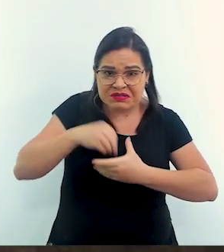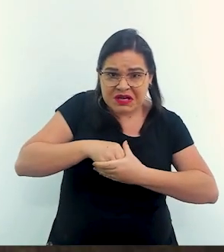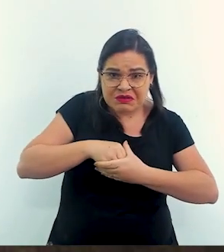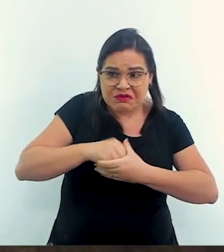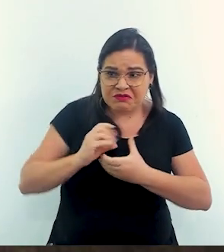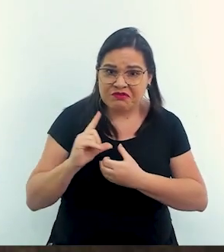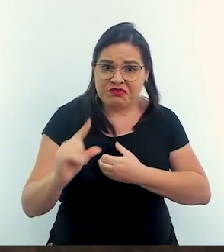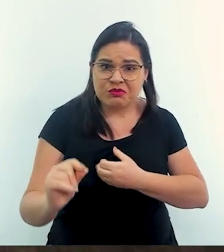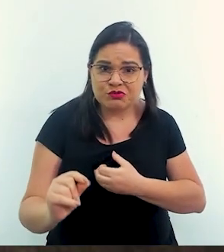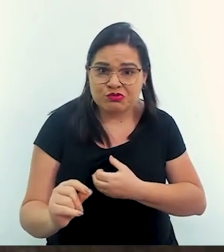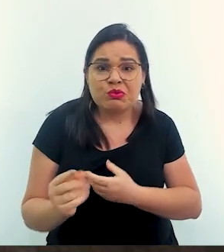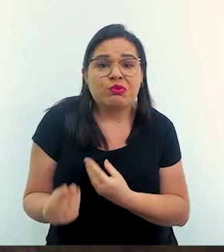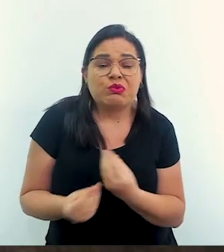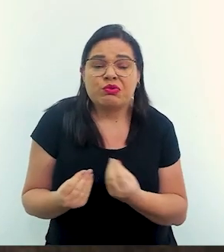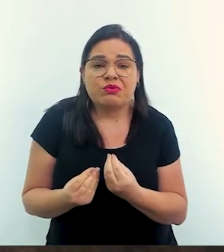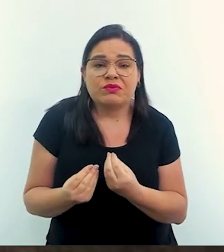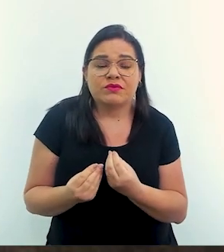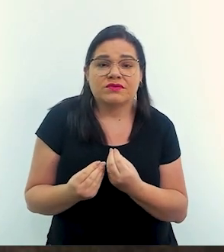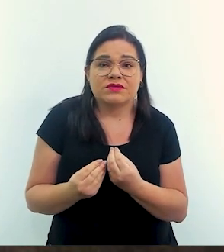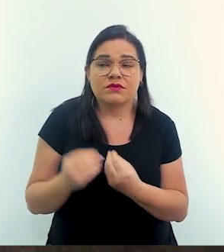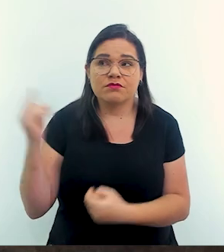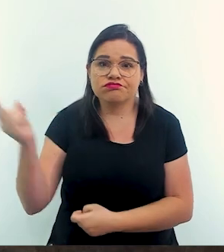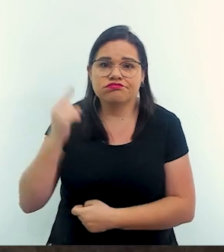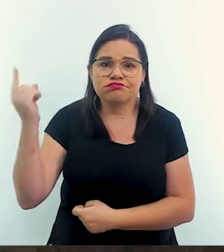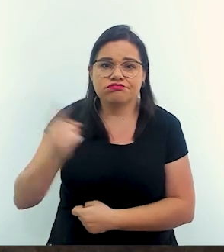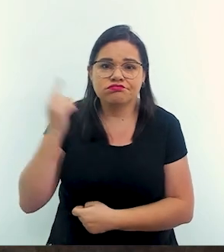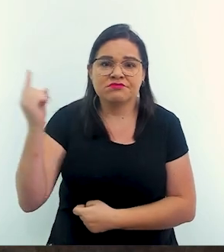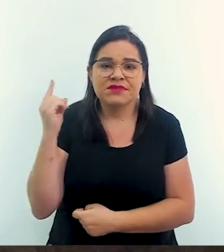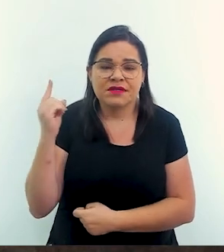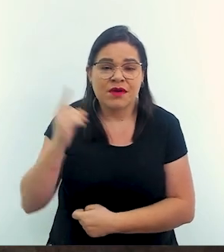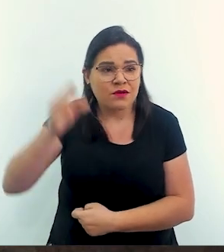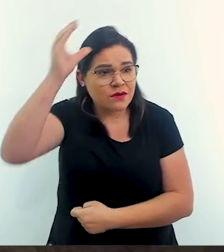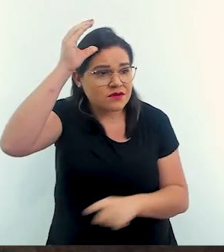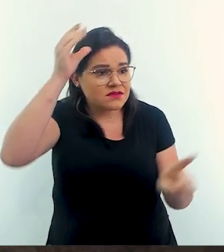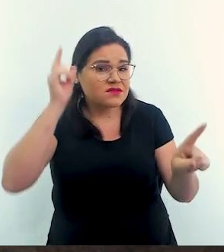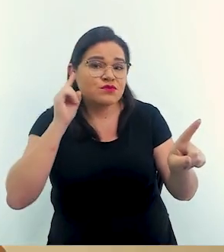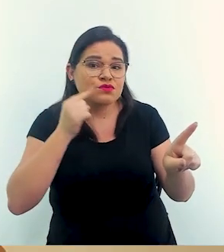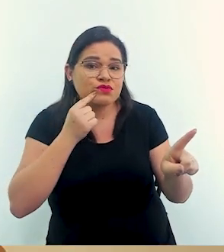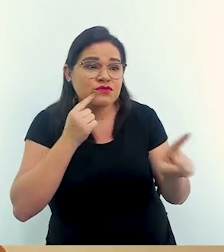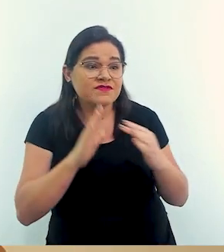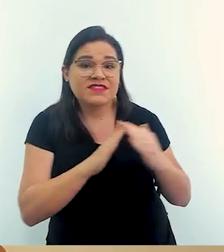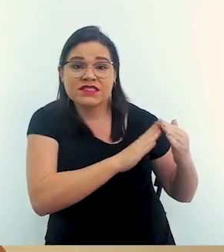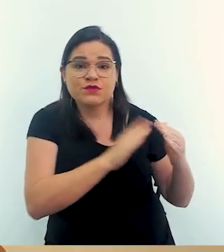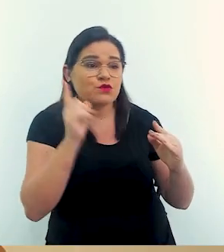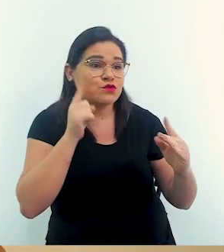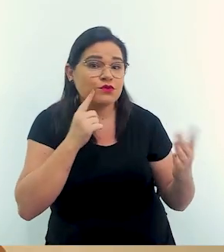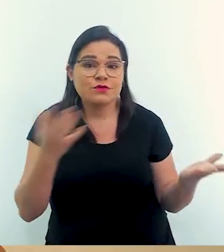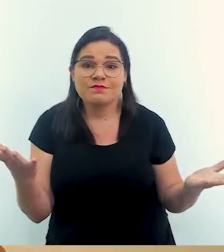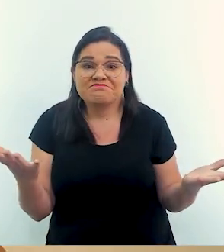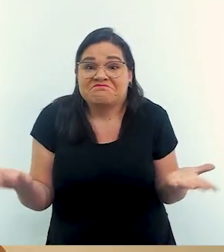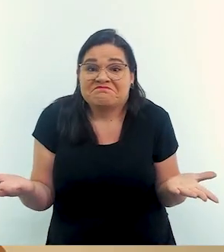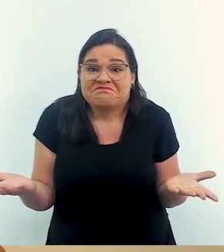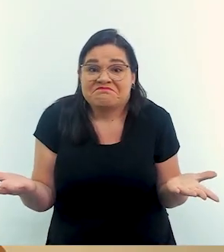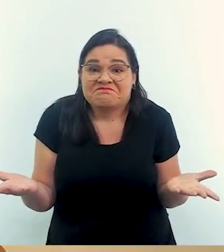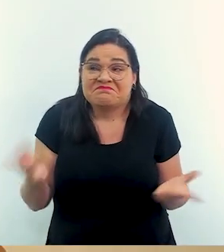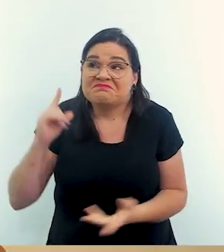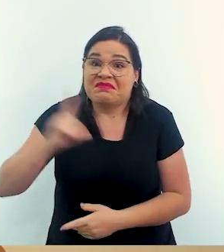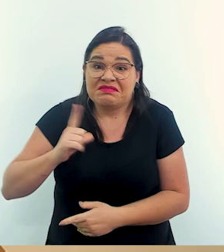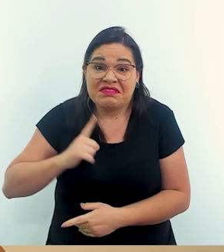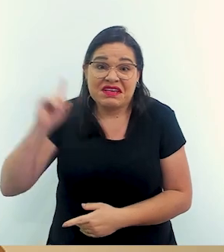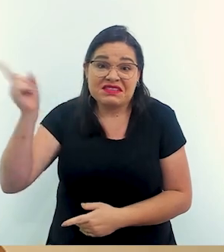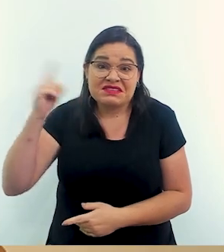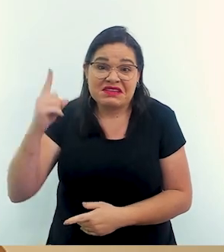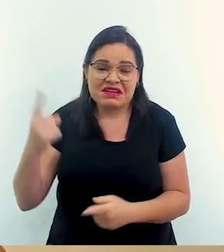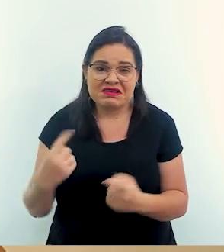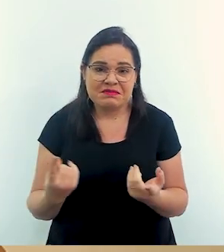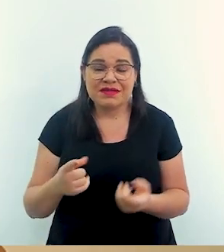Não adianta a sirene tocar e eu não ter a consciência de que meu vizinho, ele tem deficiência auditiva. Ele não sabe escutar. Que eu tenho um